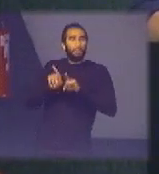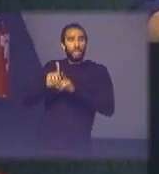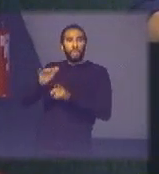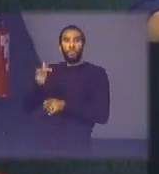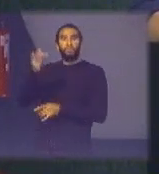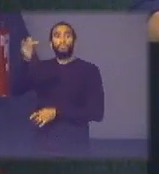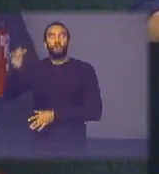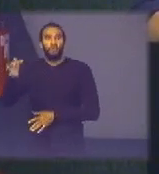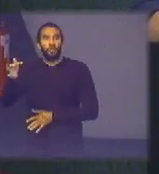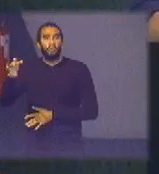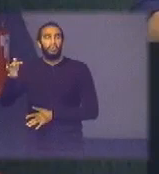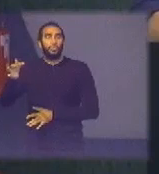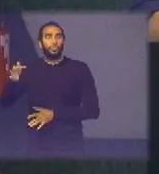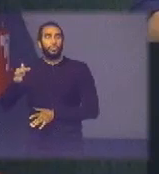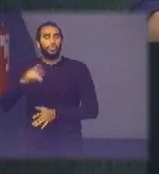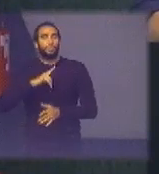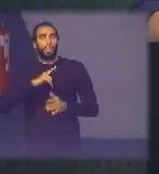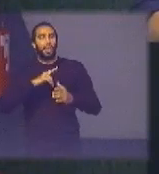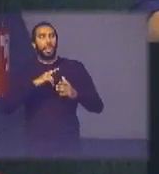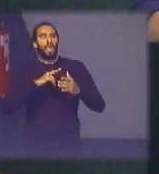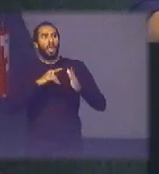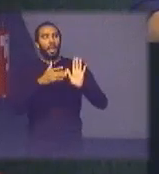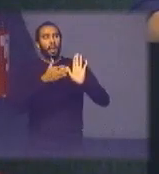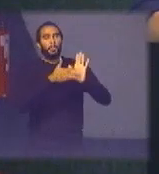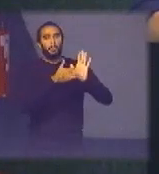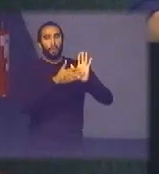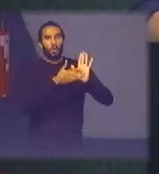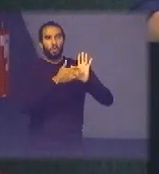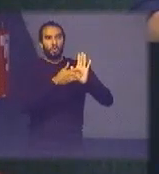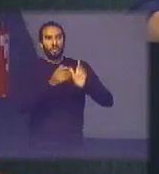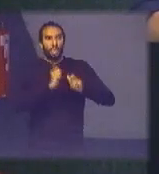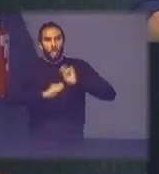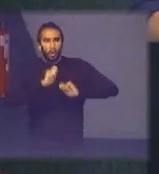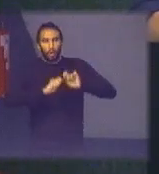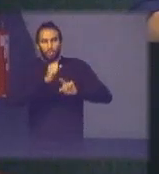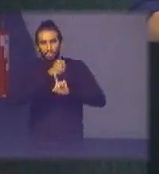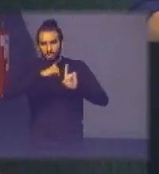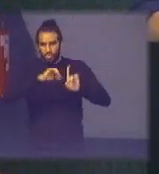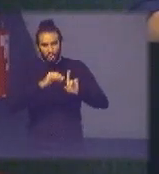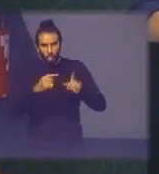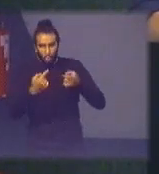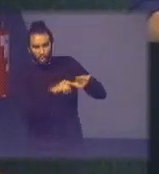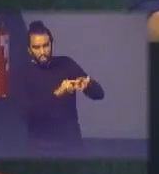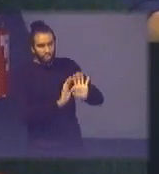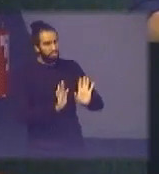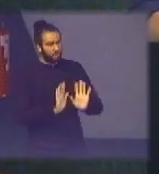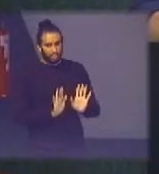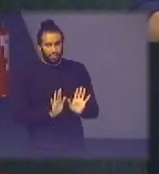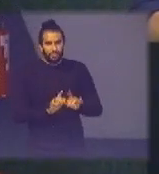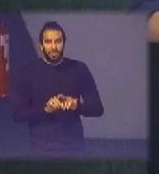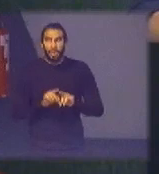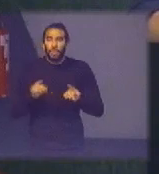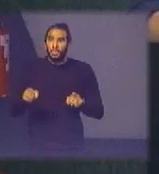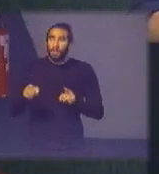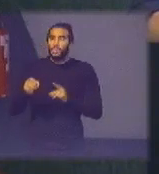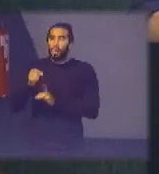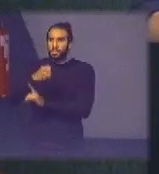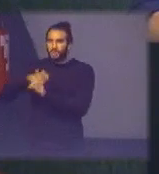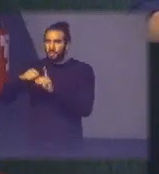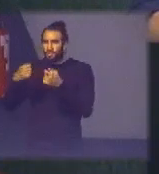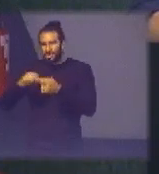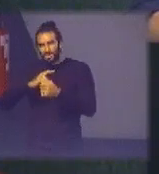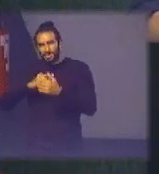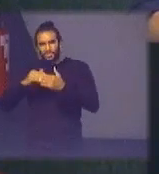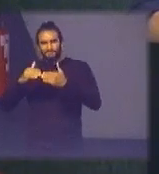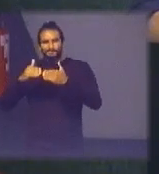contra qualquer pauta econômica e social com relação a pauta ambiental é uma coisa que carece sim de homogeneização e